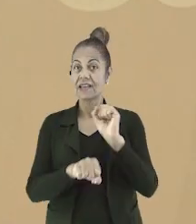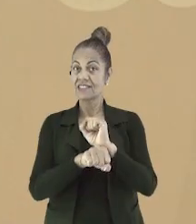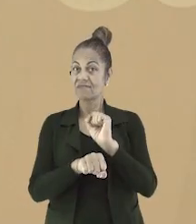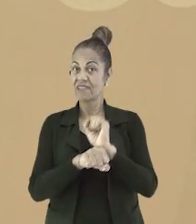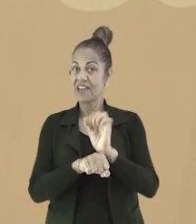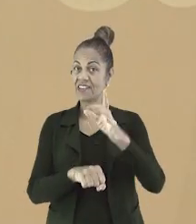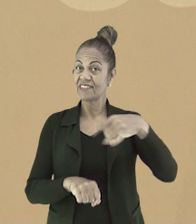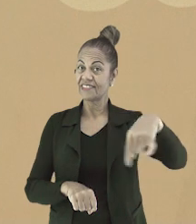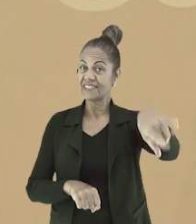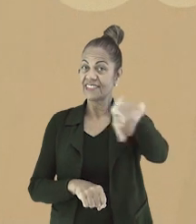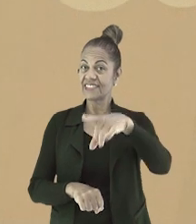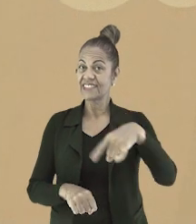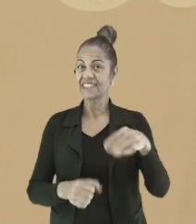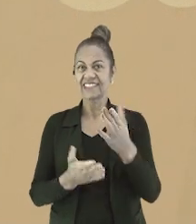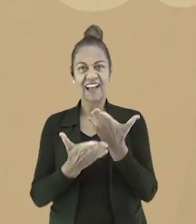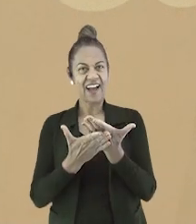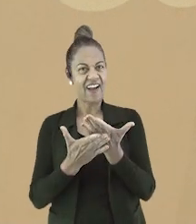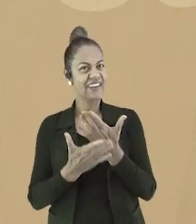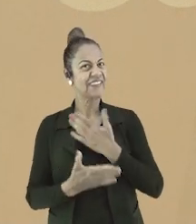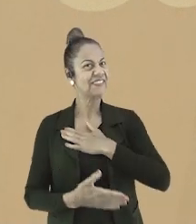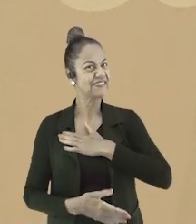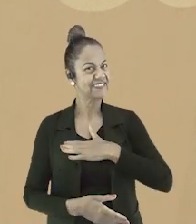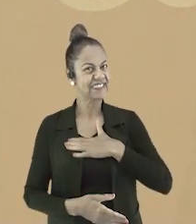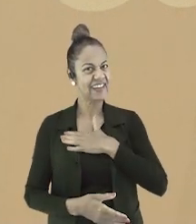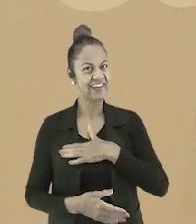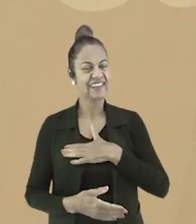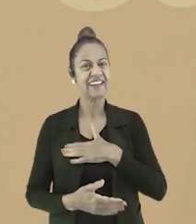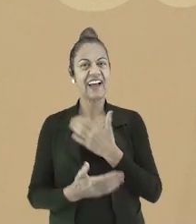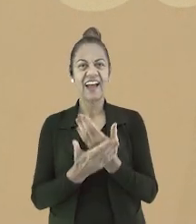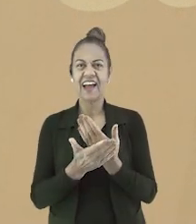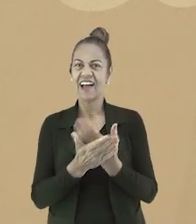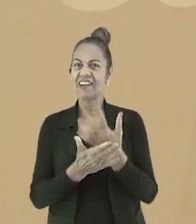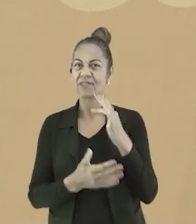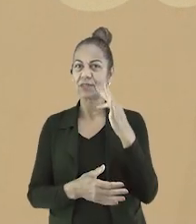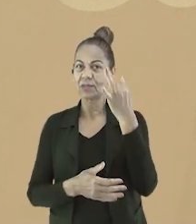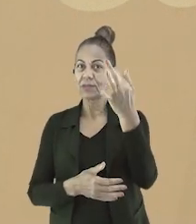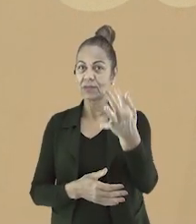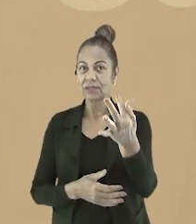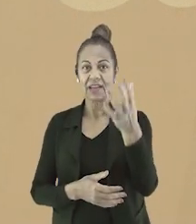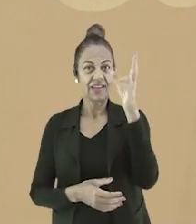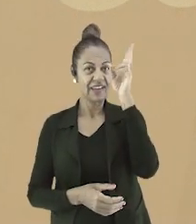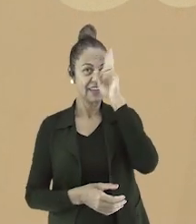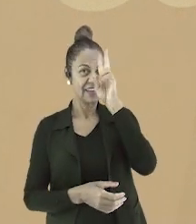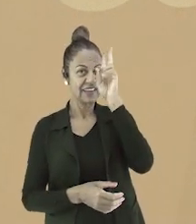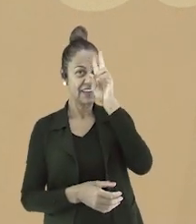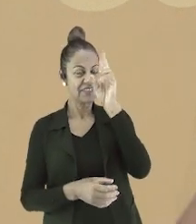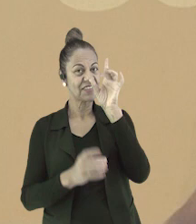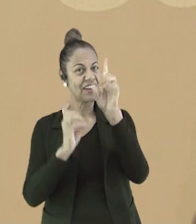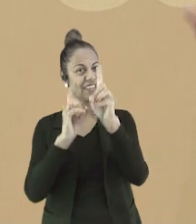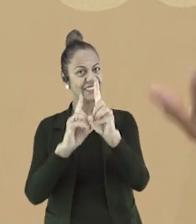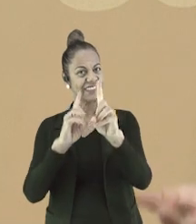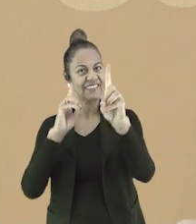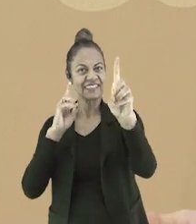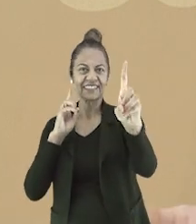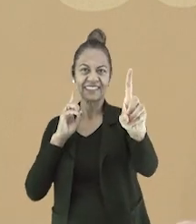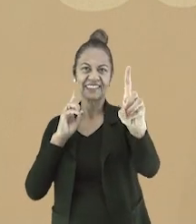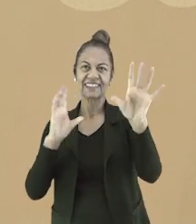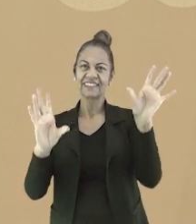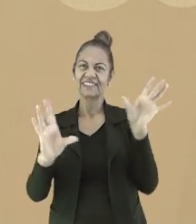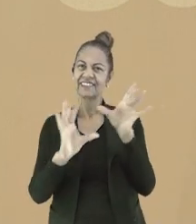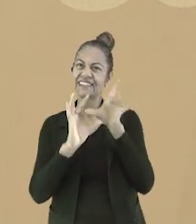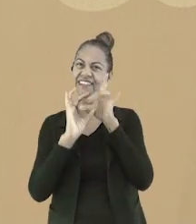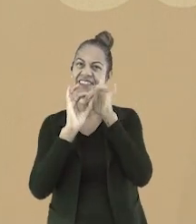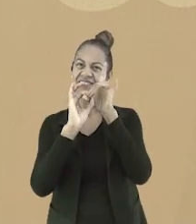Espero que tenham gostado da aula de hoje. Até a próxima. E lembrem-se, mesmo em